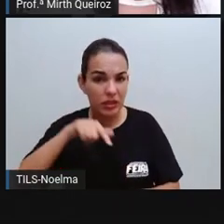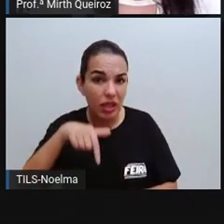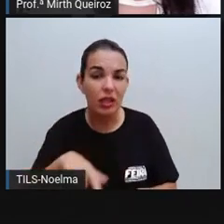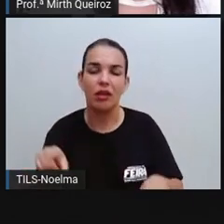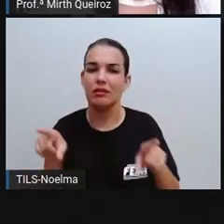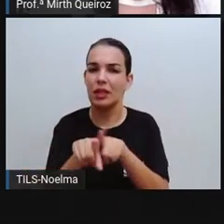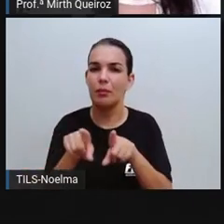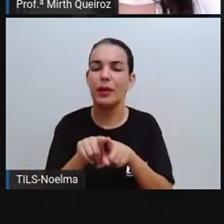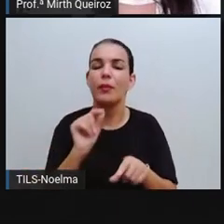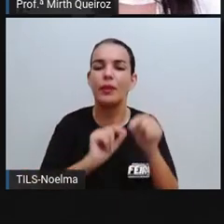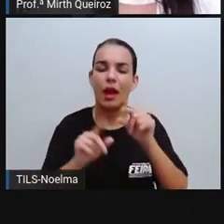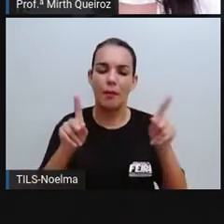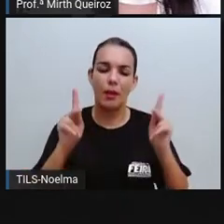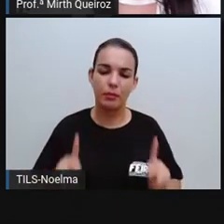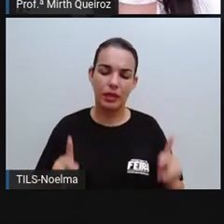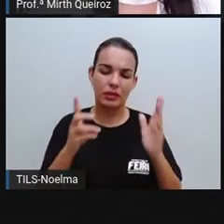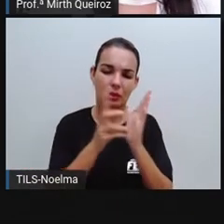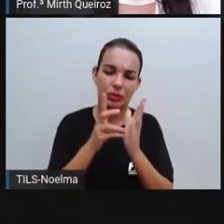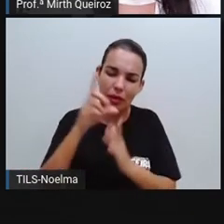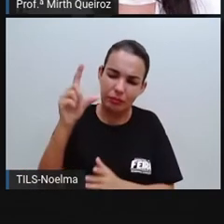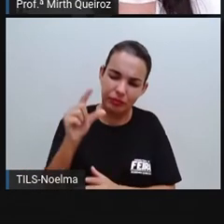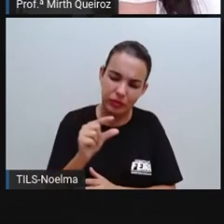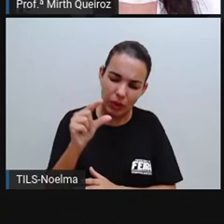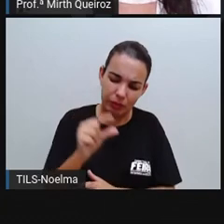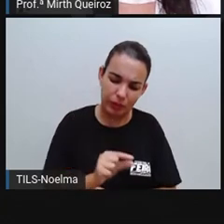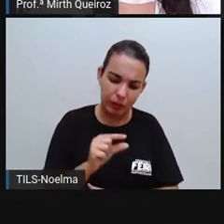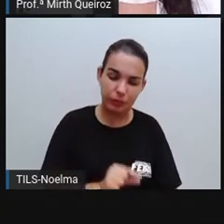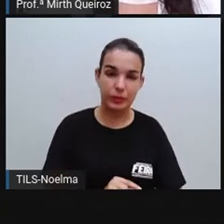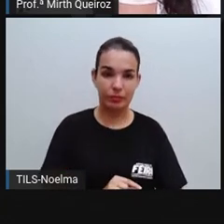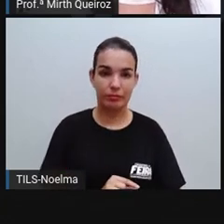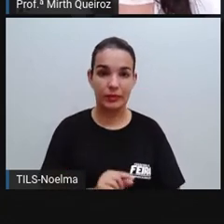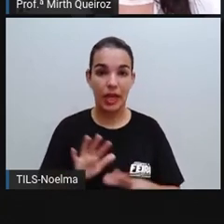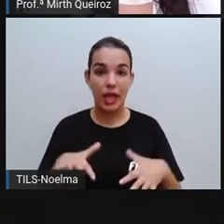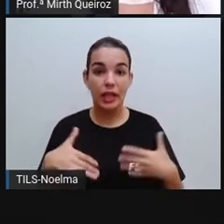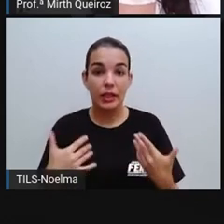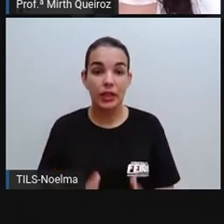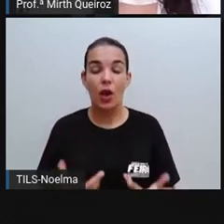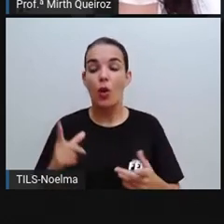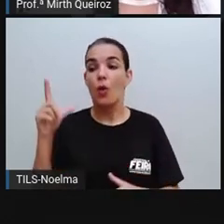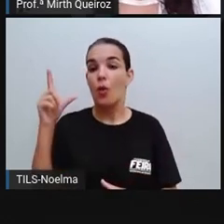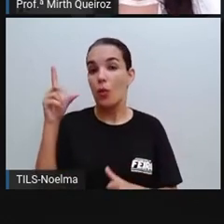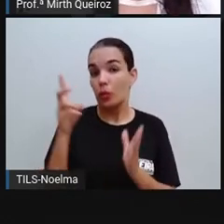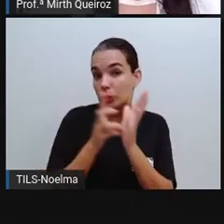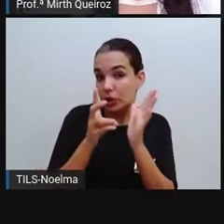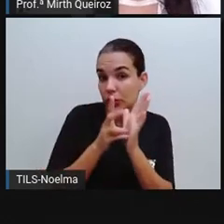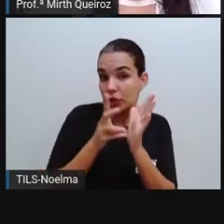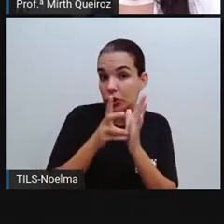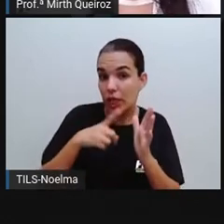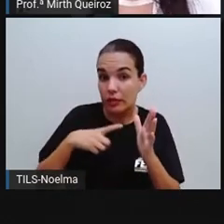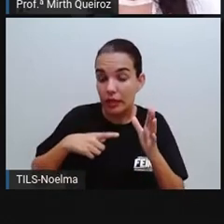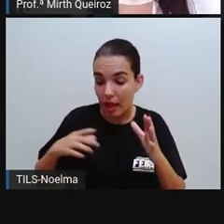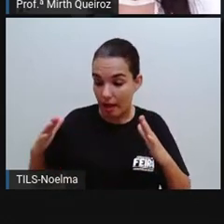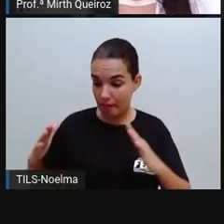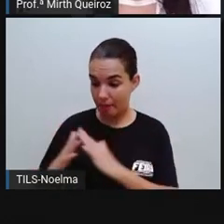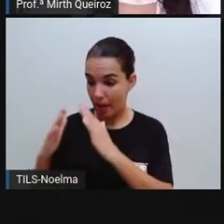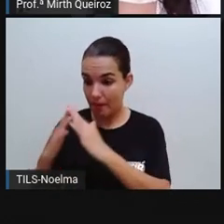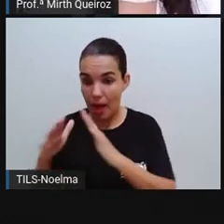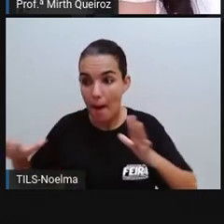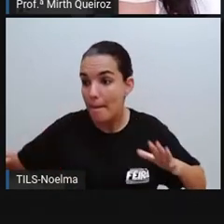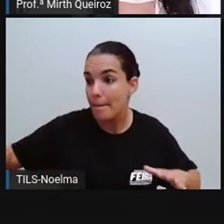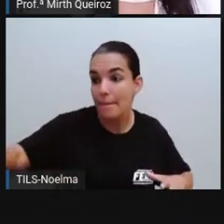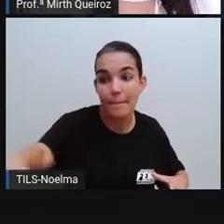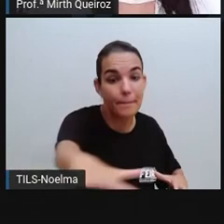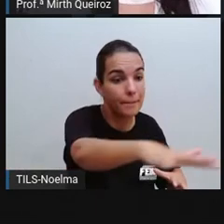população foi sendo reduzida. Os indígenas ocupavam toda a superfície, especialmente a parte do litoral.